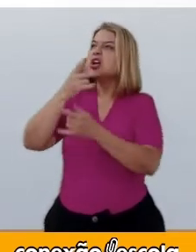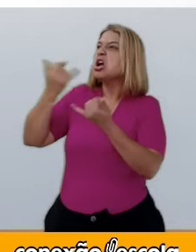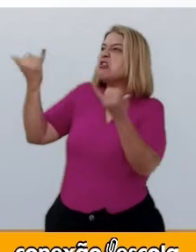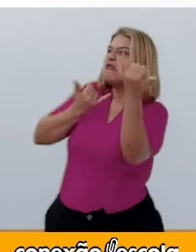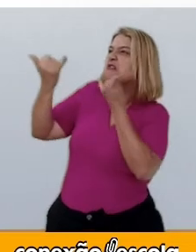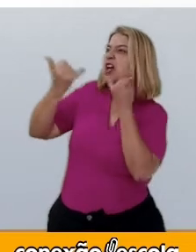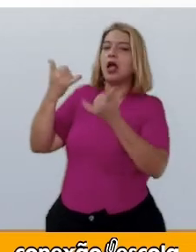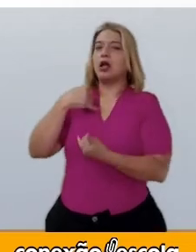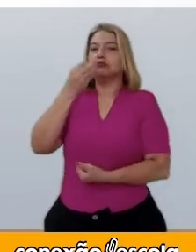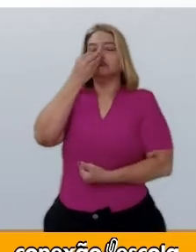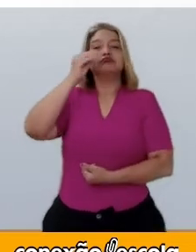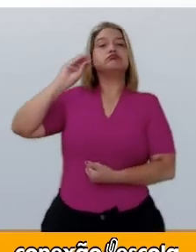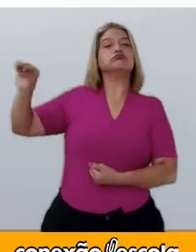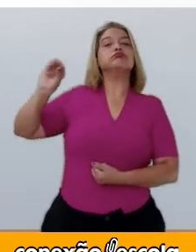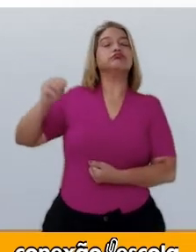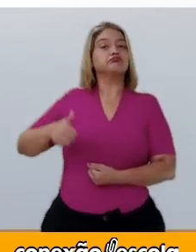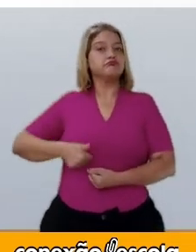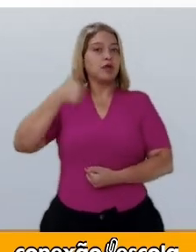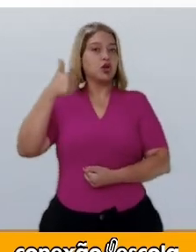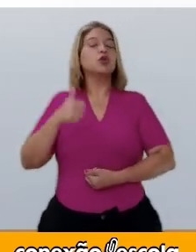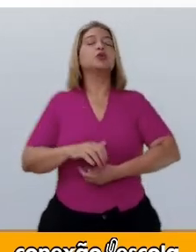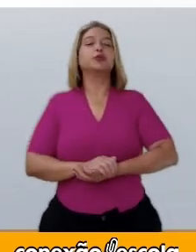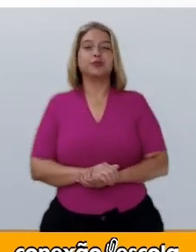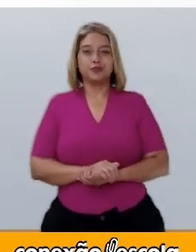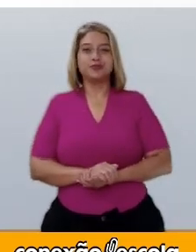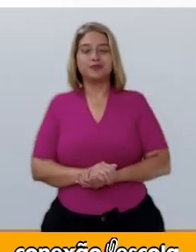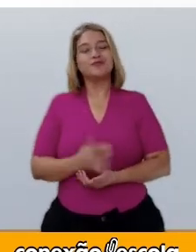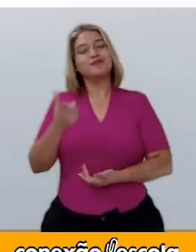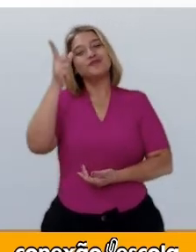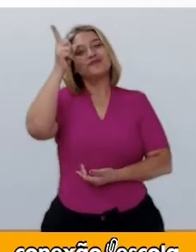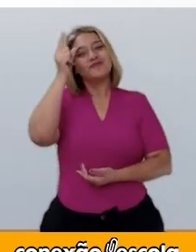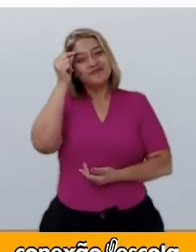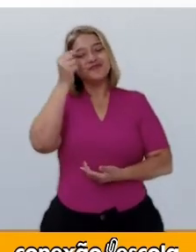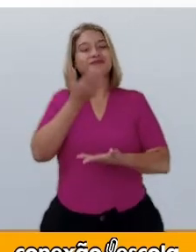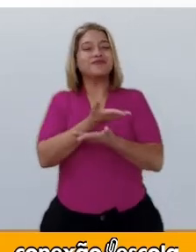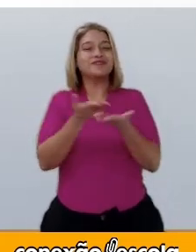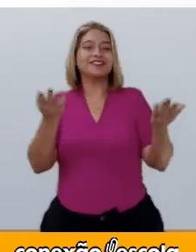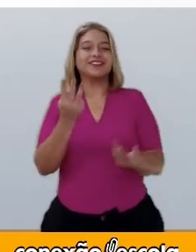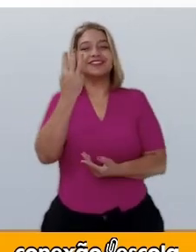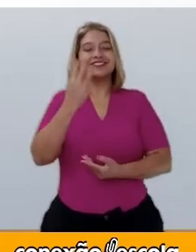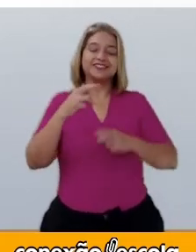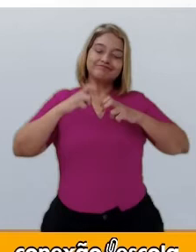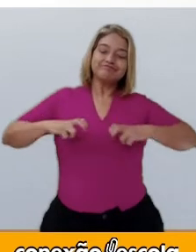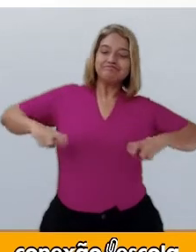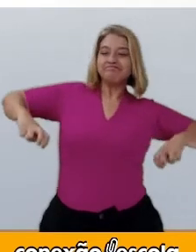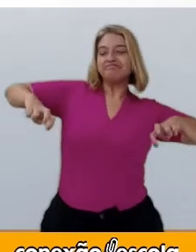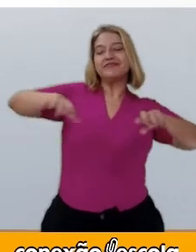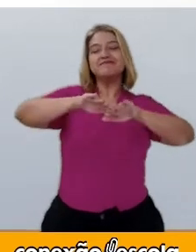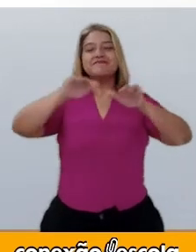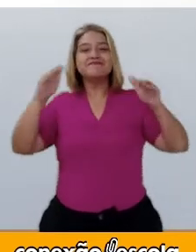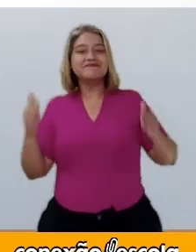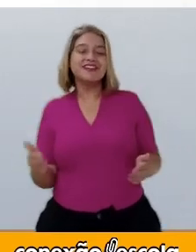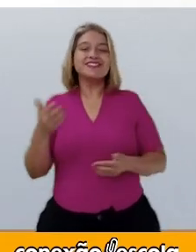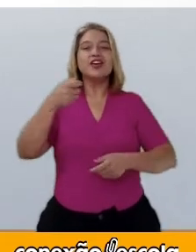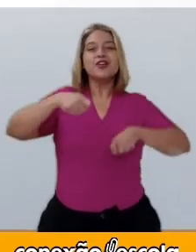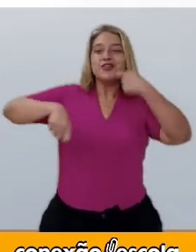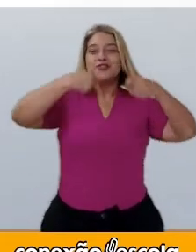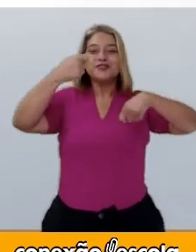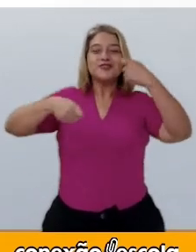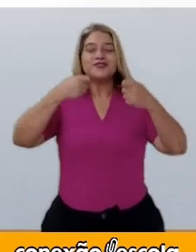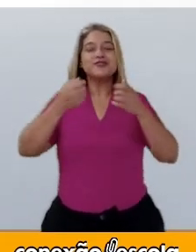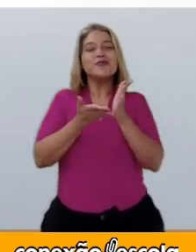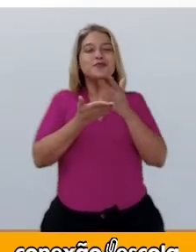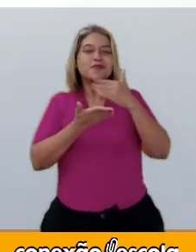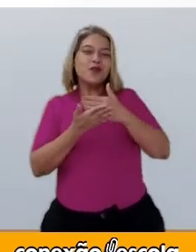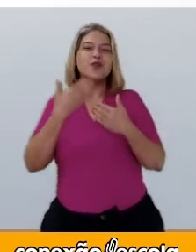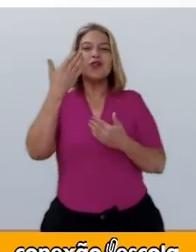estranhos. Finalmente, os três sentaram-se à mesa e comeram o bolo e